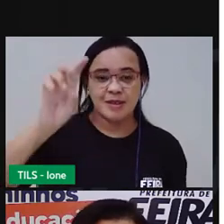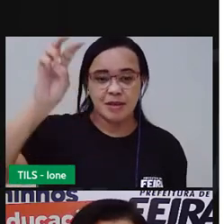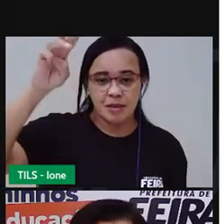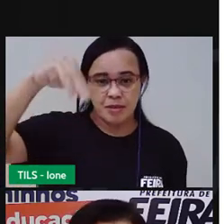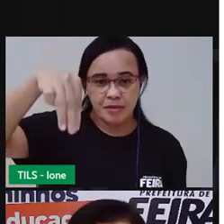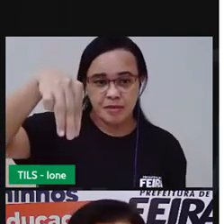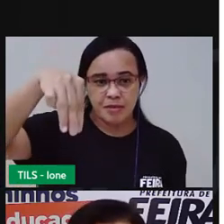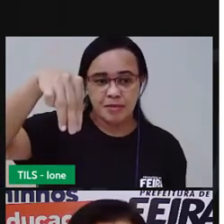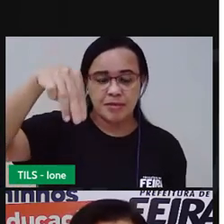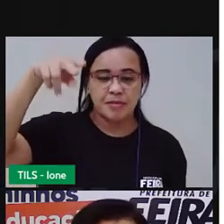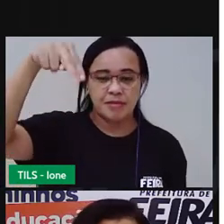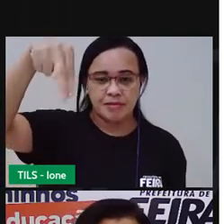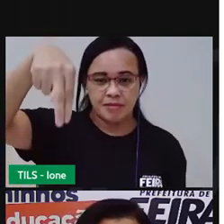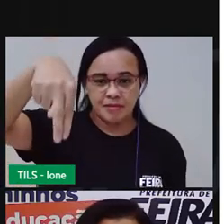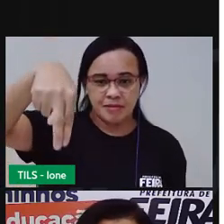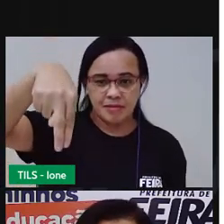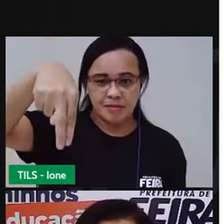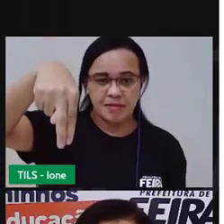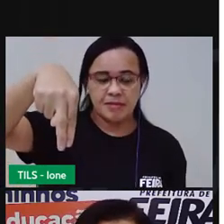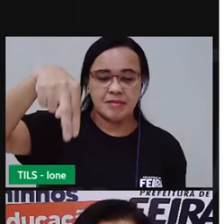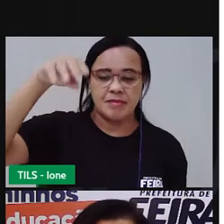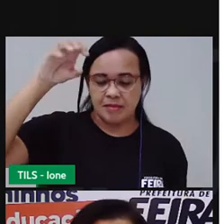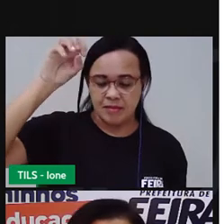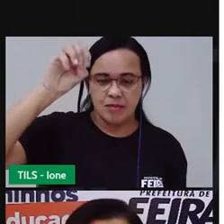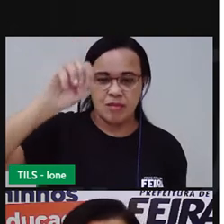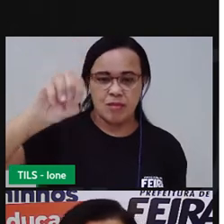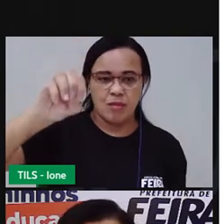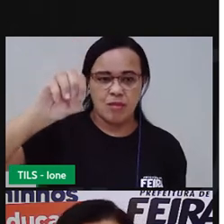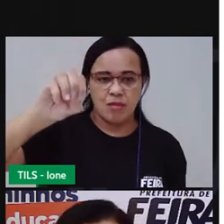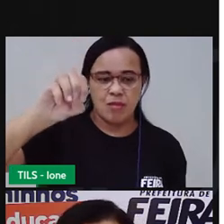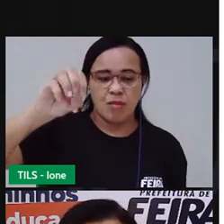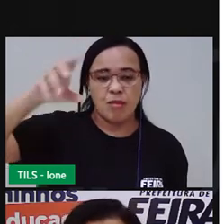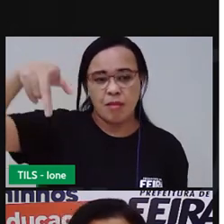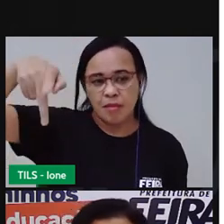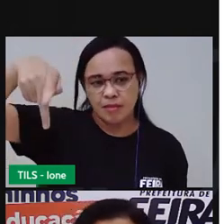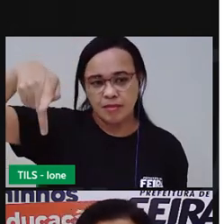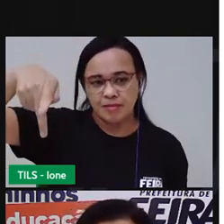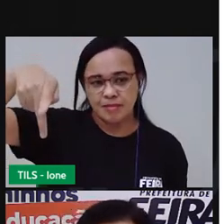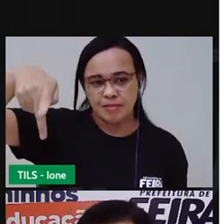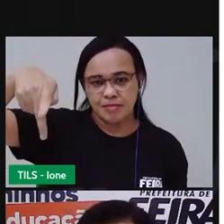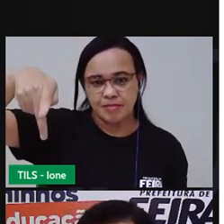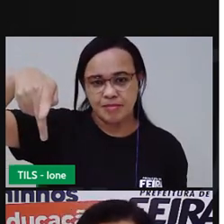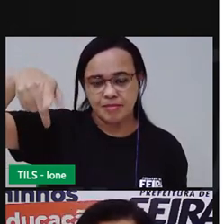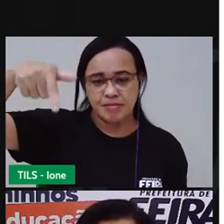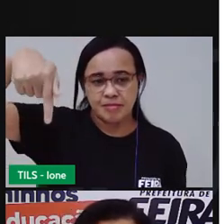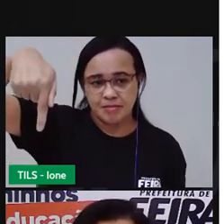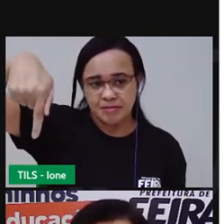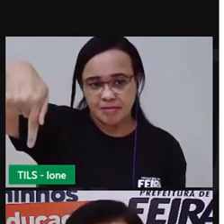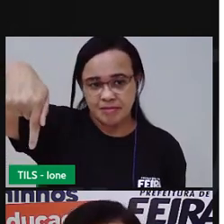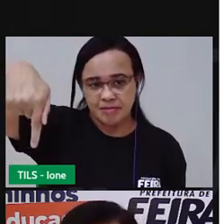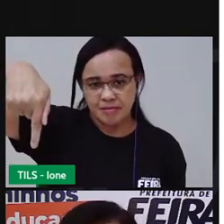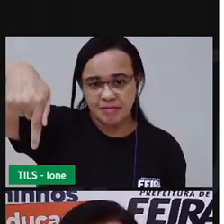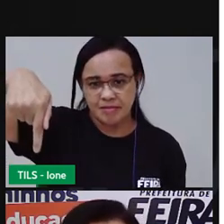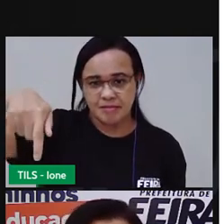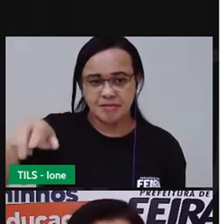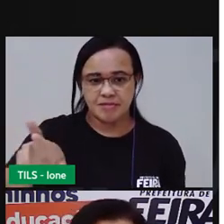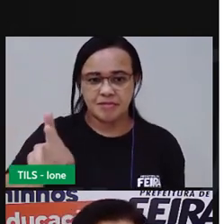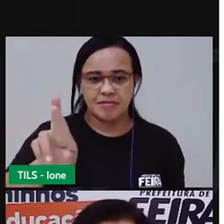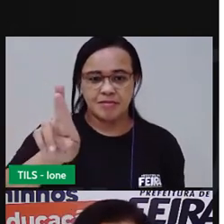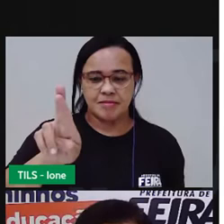Mê Nê O O P Q